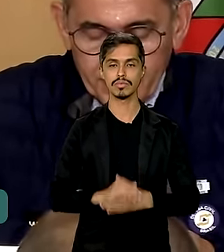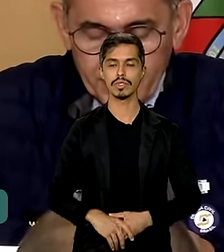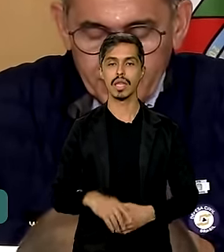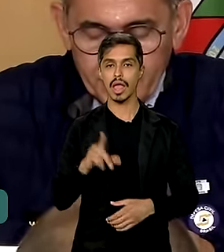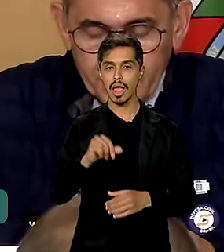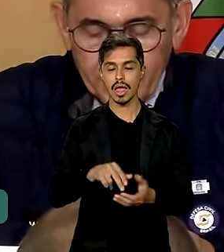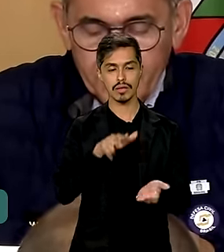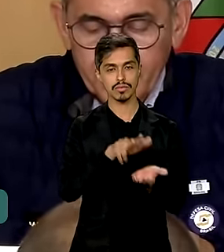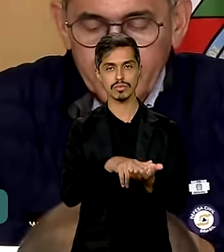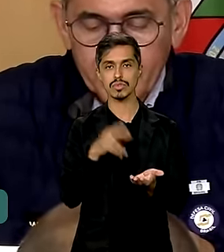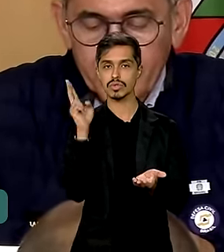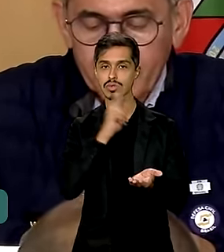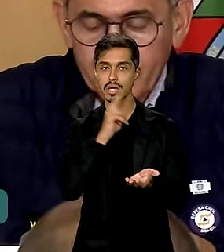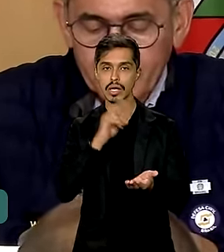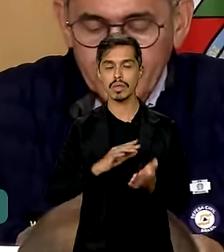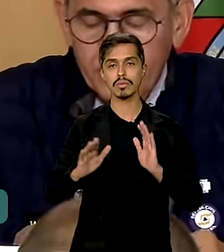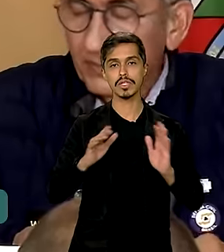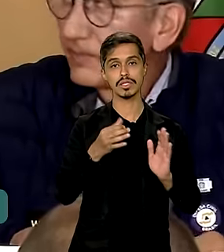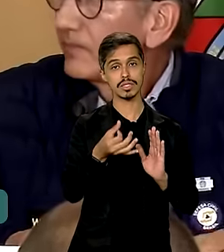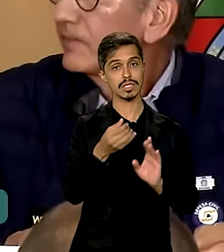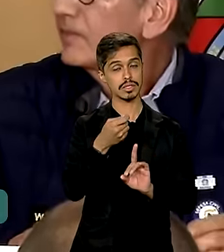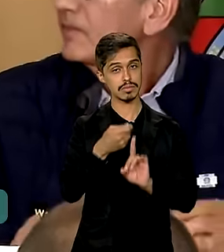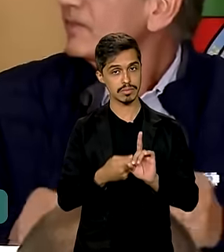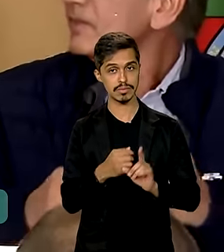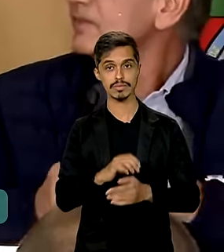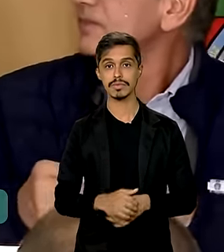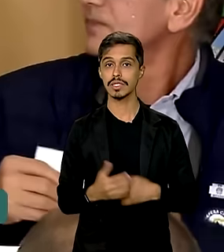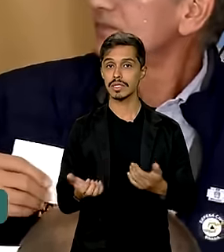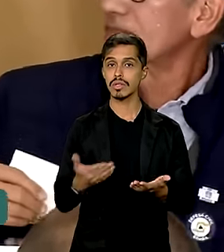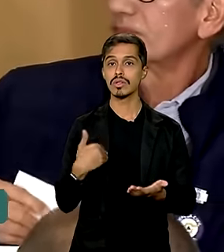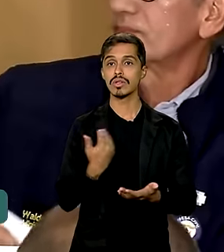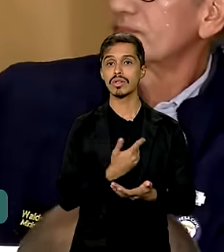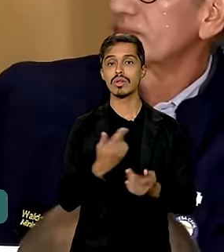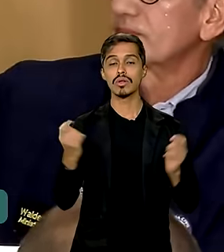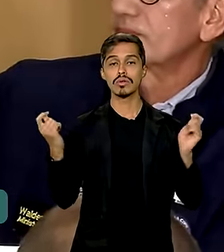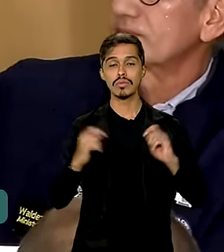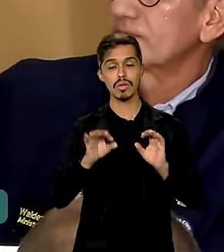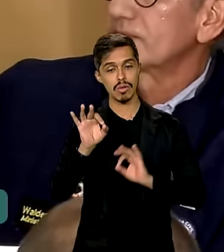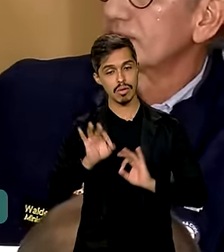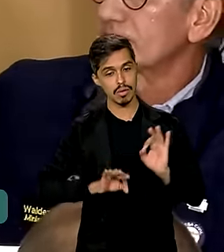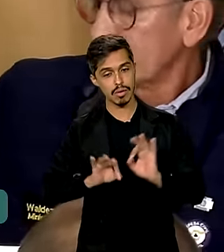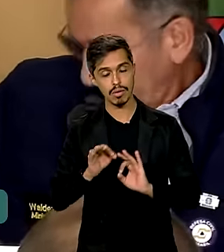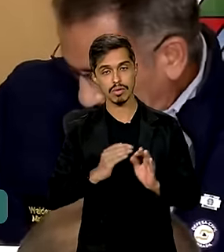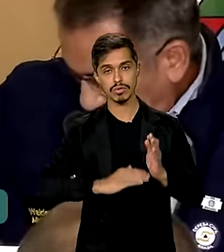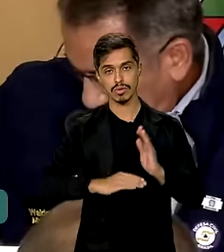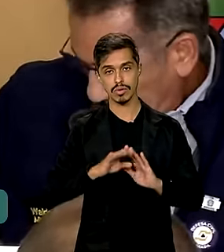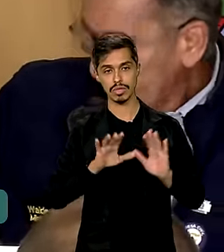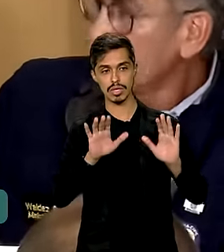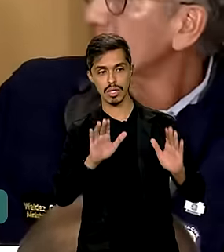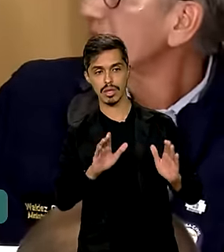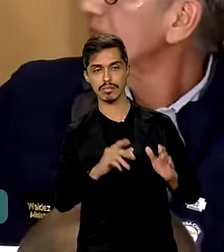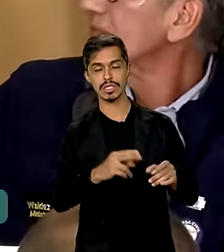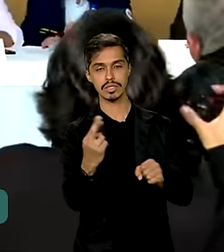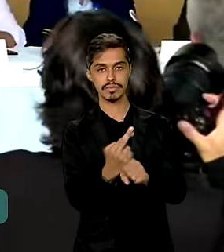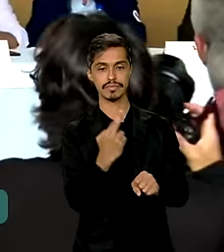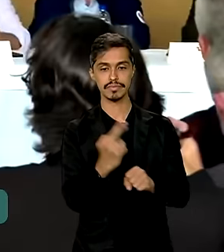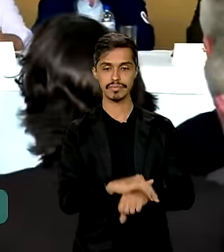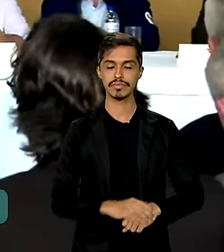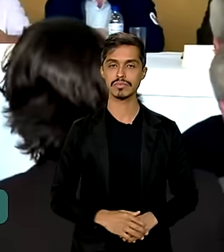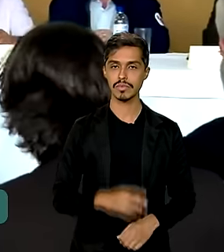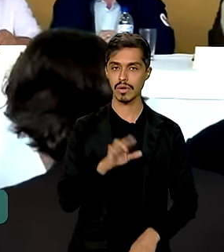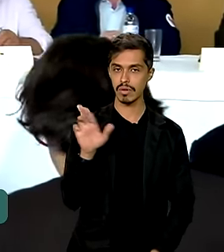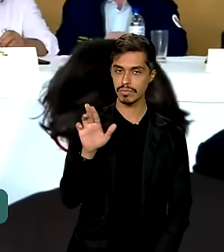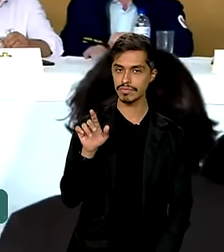emergenciais por um período de seis meses, para que nós possamos organizar a fase da reconstrução. O